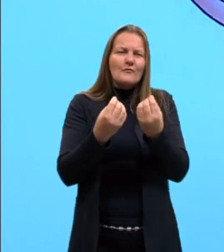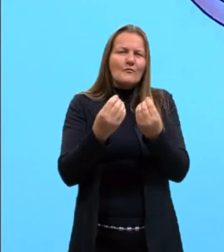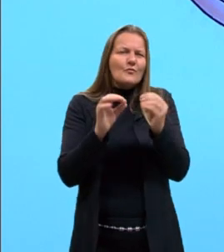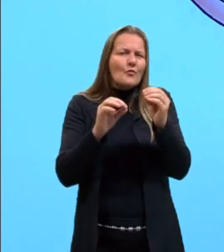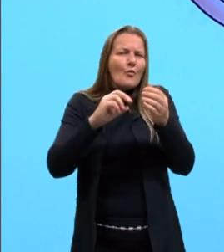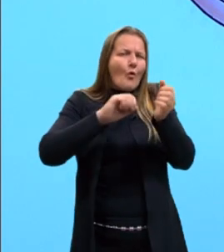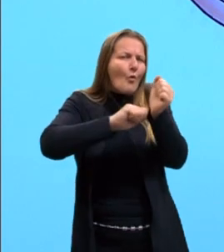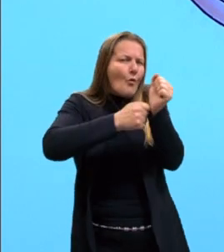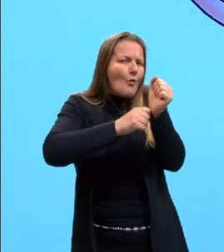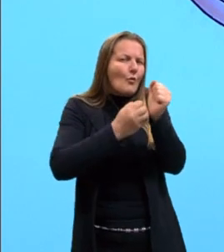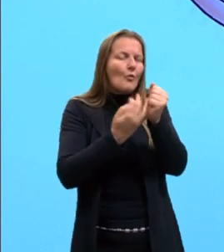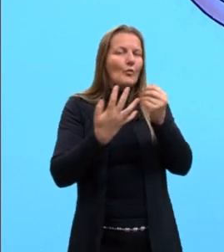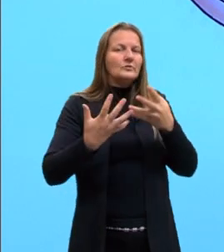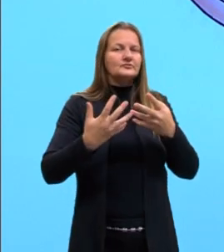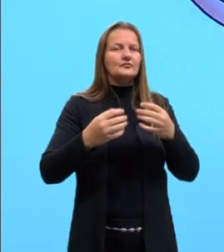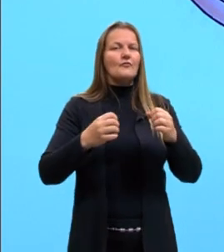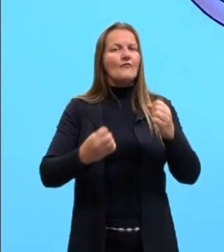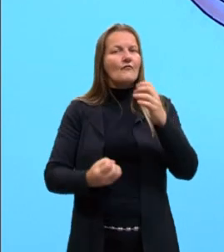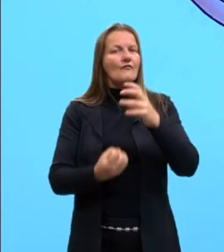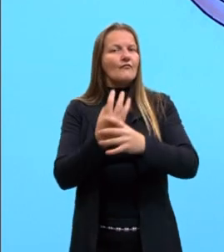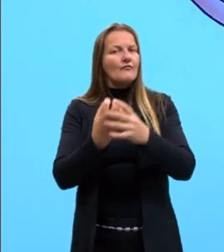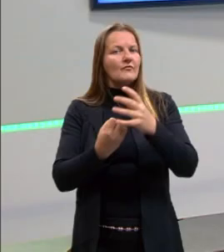código para a formação de uma proteína.